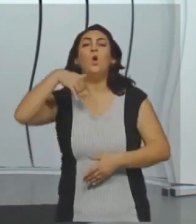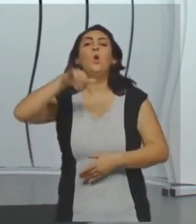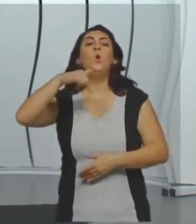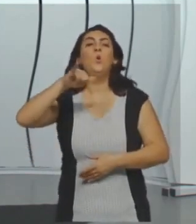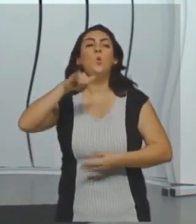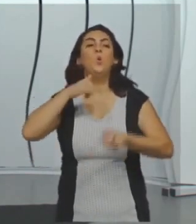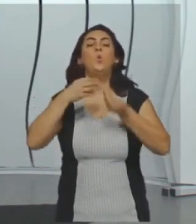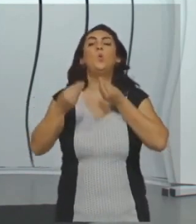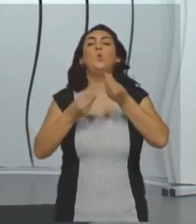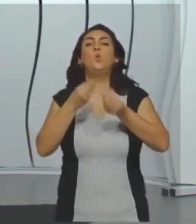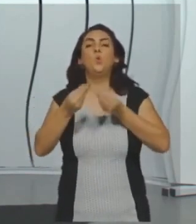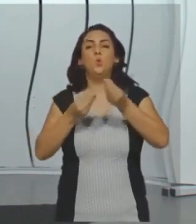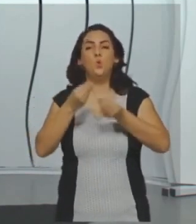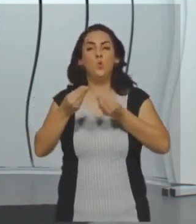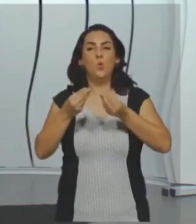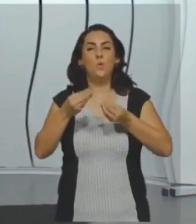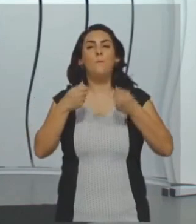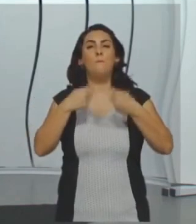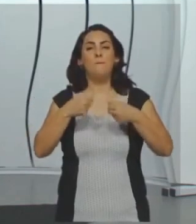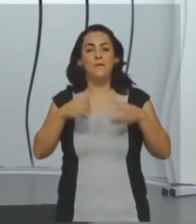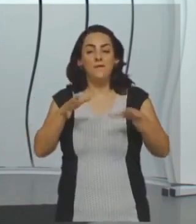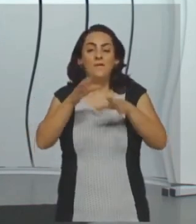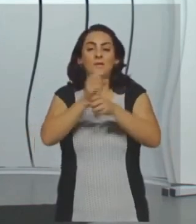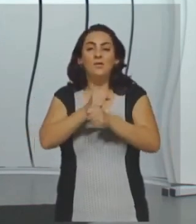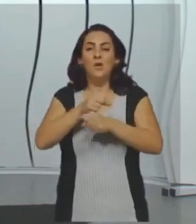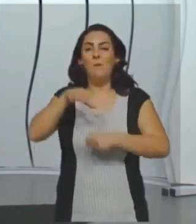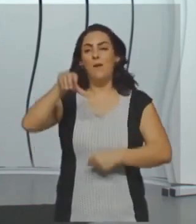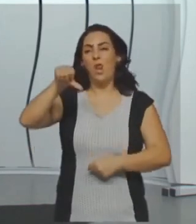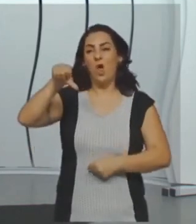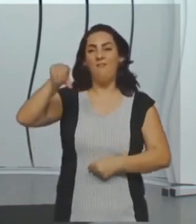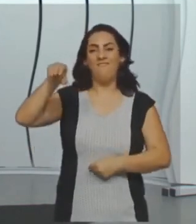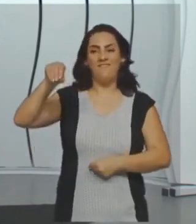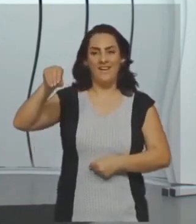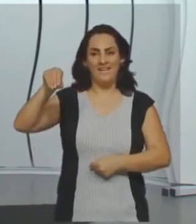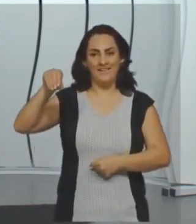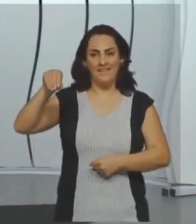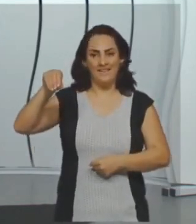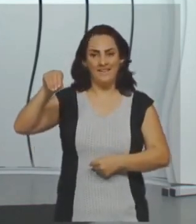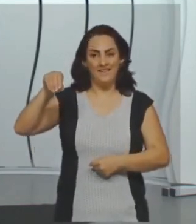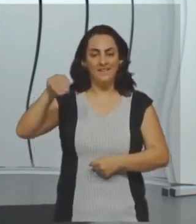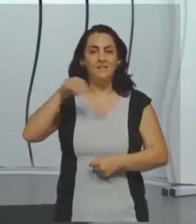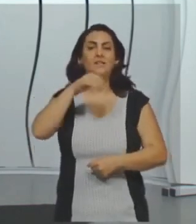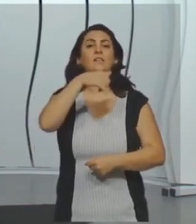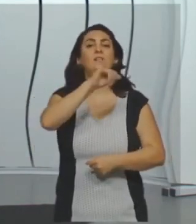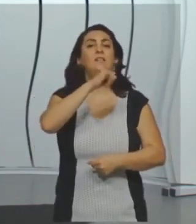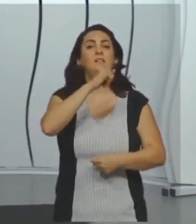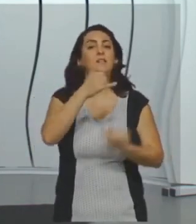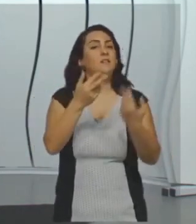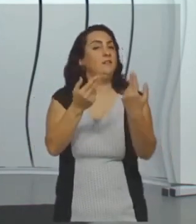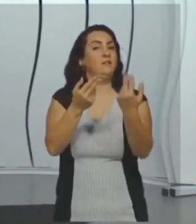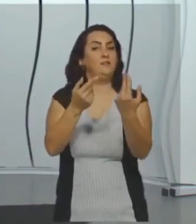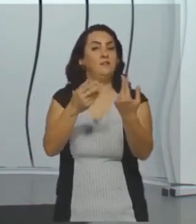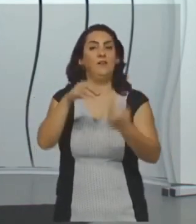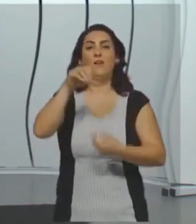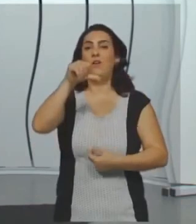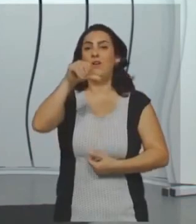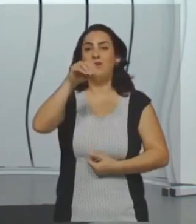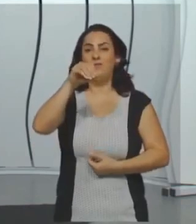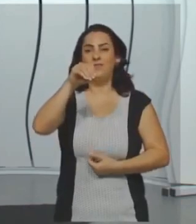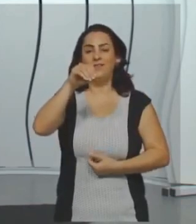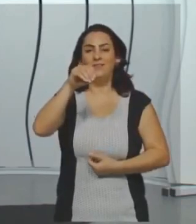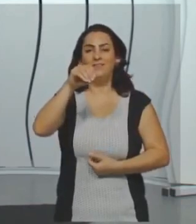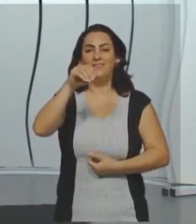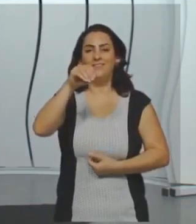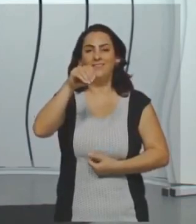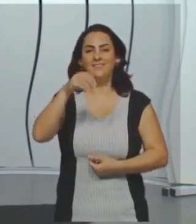Pediu para calcular esse Y aqui. Então, se ele é complementar, os dois têm que somar 90 graus.